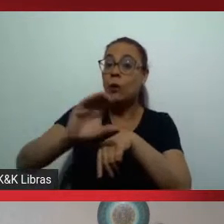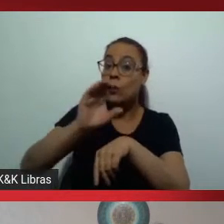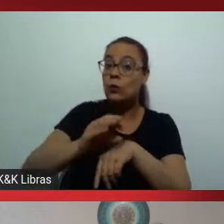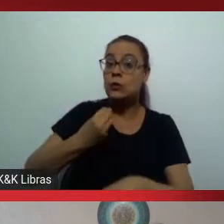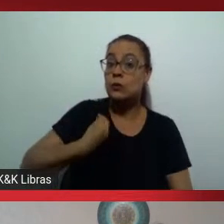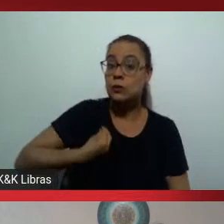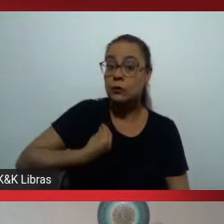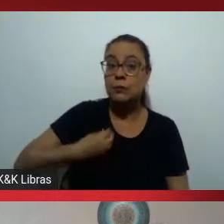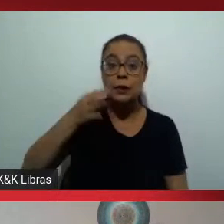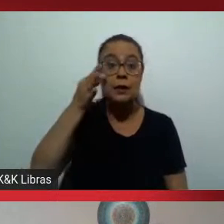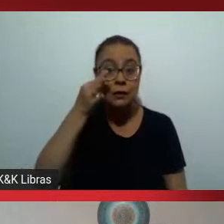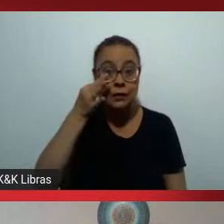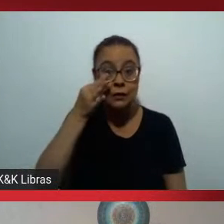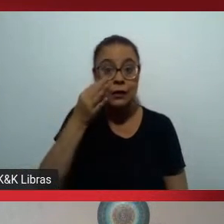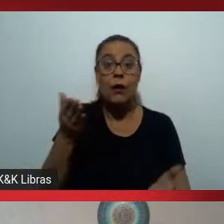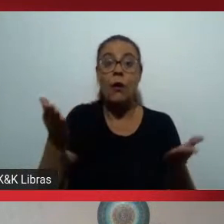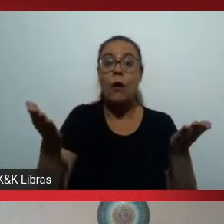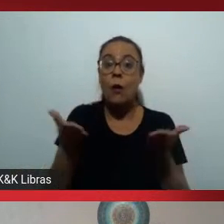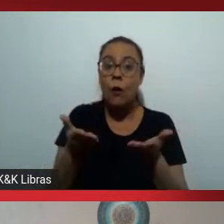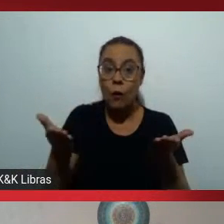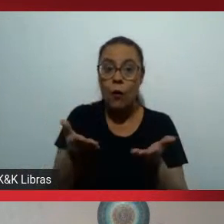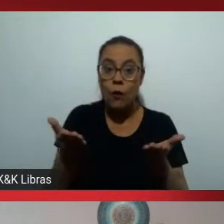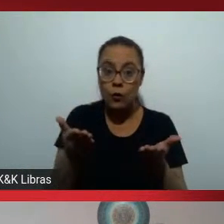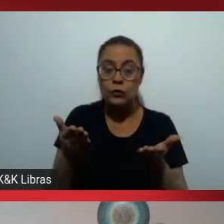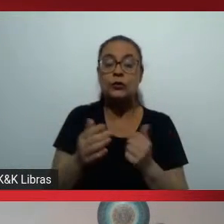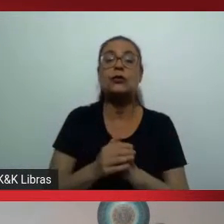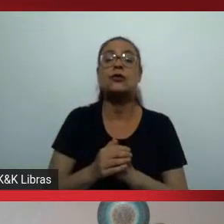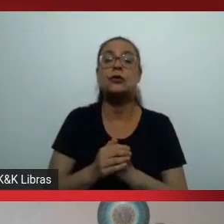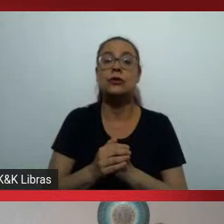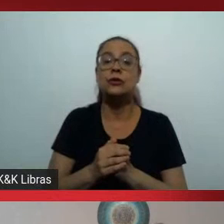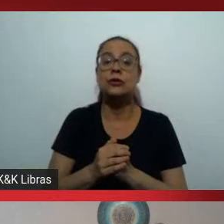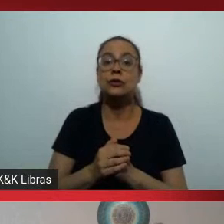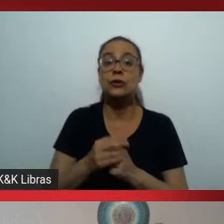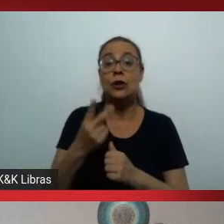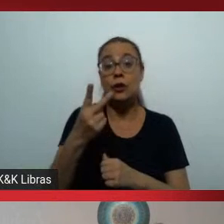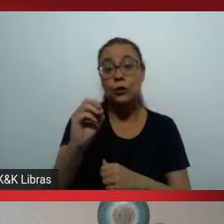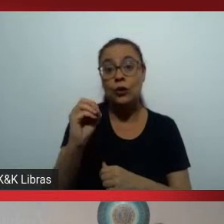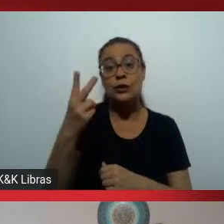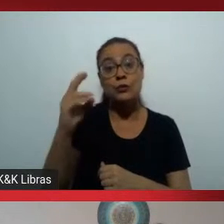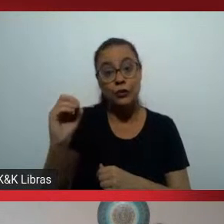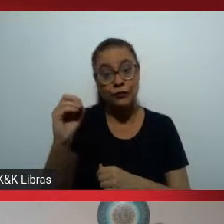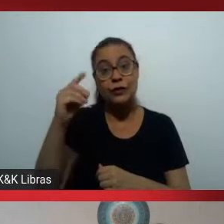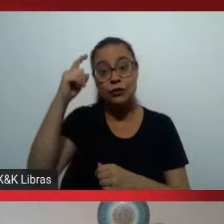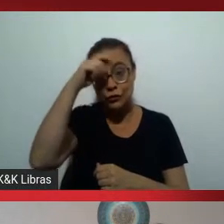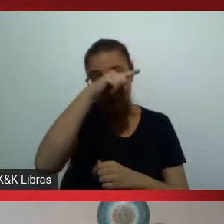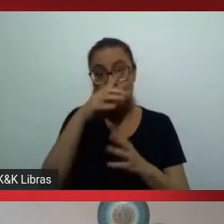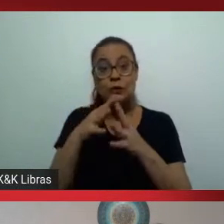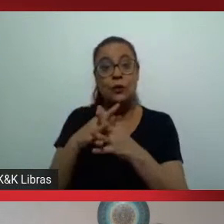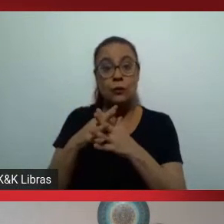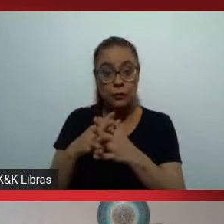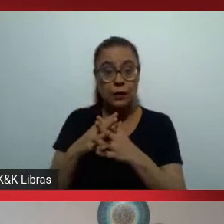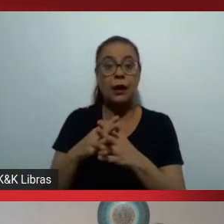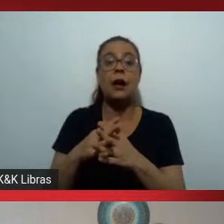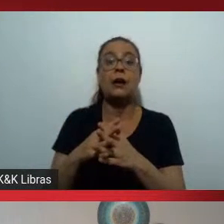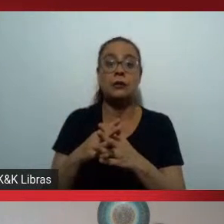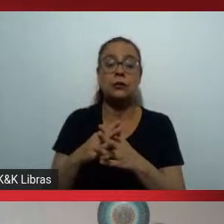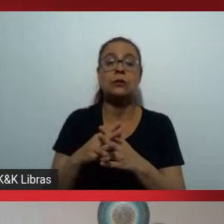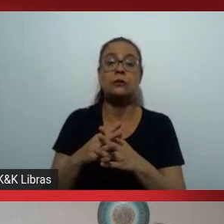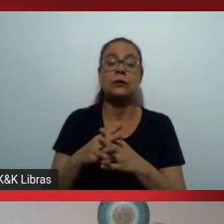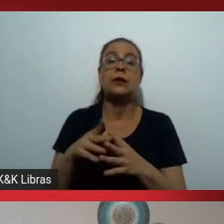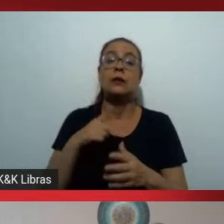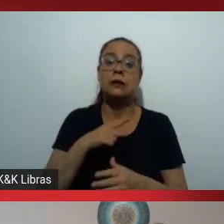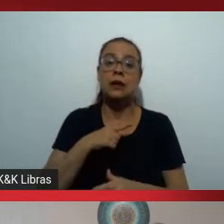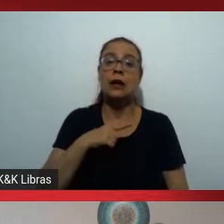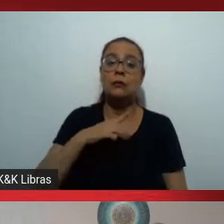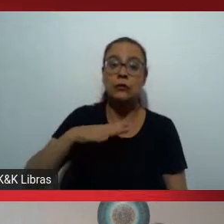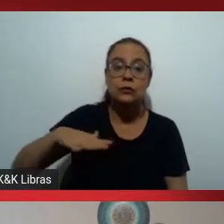Hoje, em 2019, no sexto de 2019, 2020 é publicado no próximo ano, é aproximadamente uma população de 8 milhões e meio de